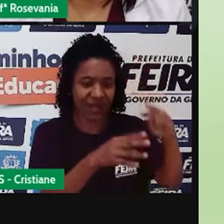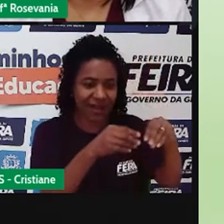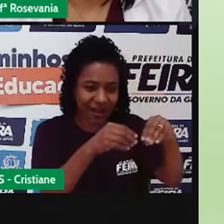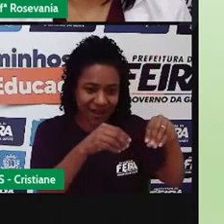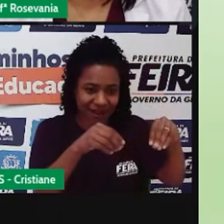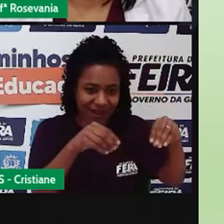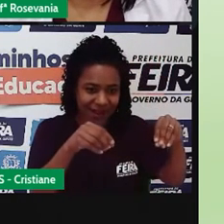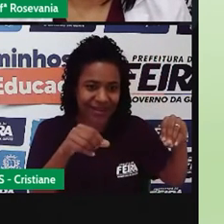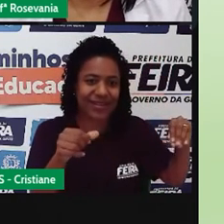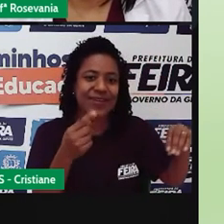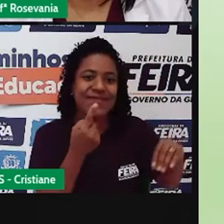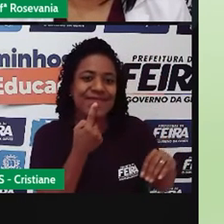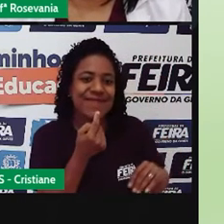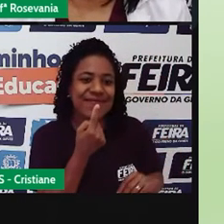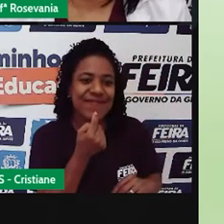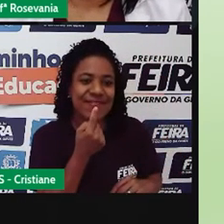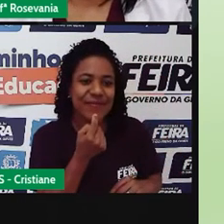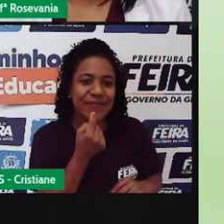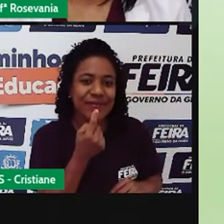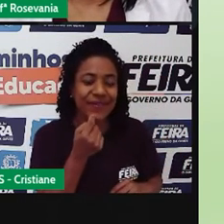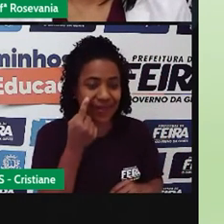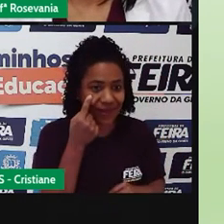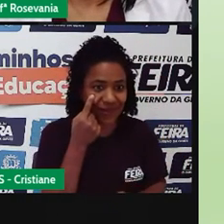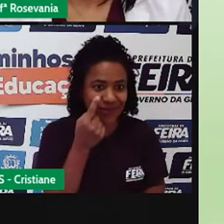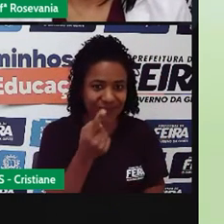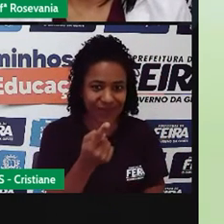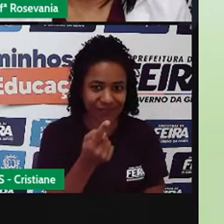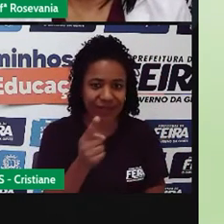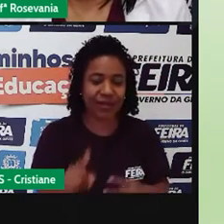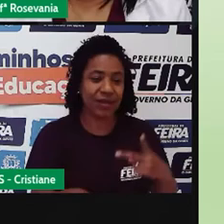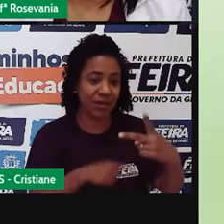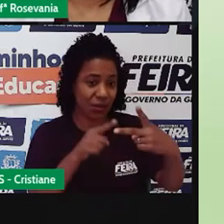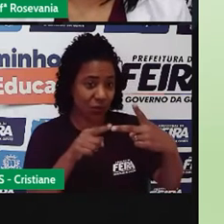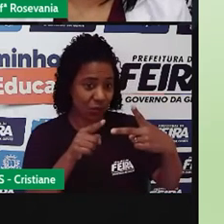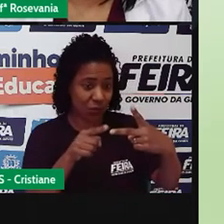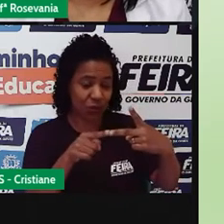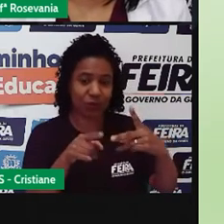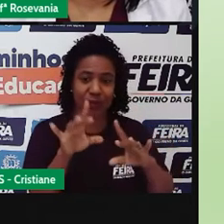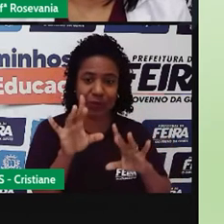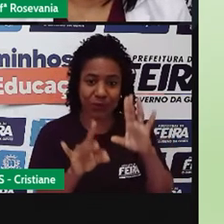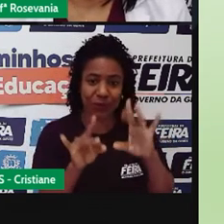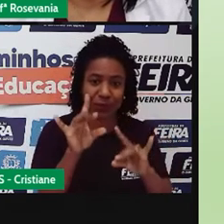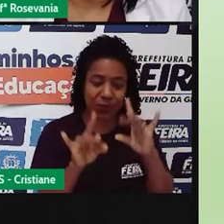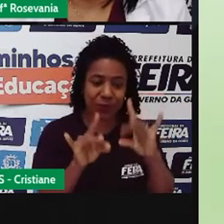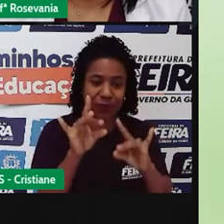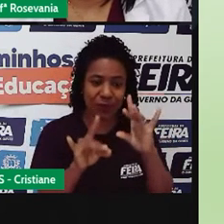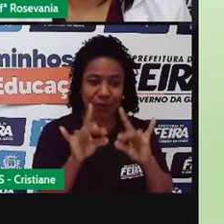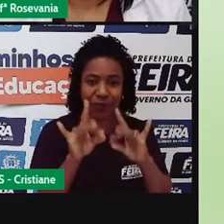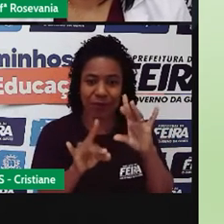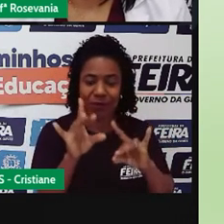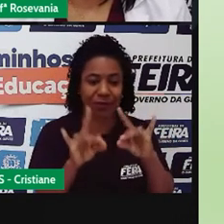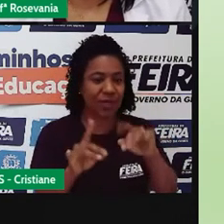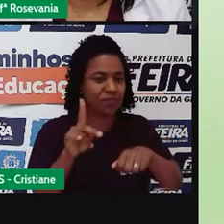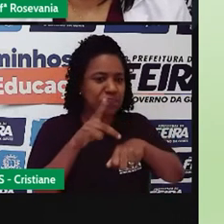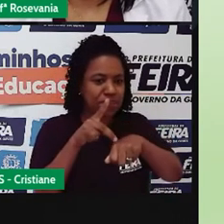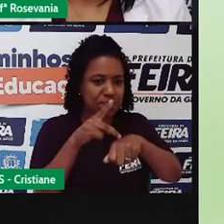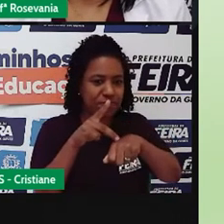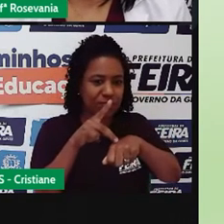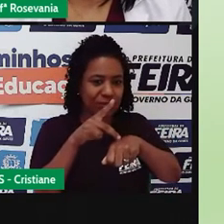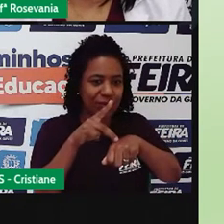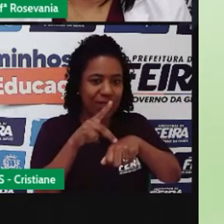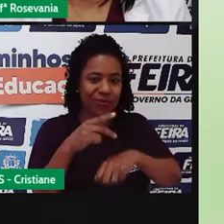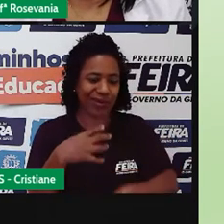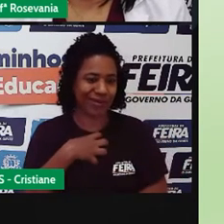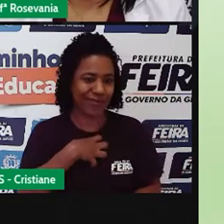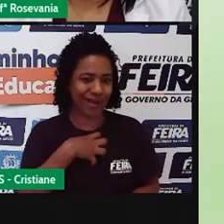diferenciada, meio avermelhada, tá, onde você já vai observar. Aqui o mangue preto, né, que a gente observa muito aqui na região da Bahia,